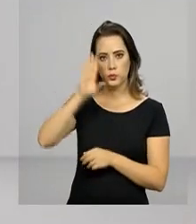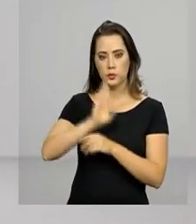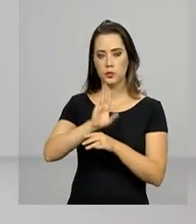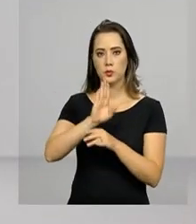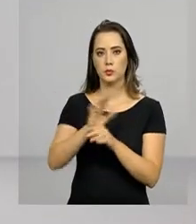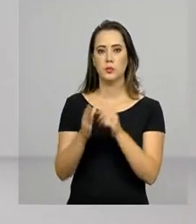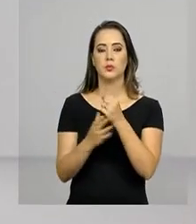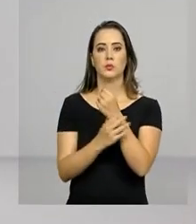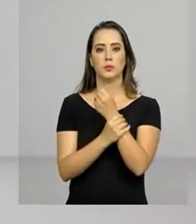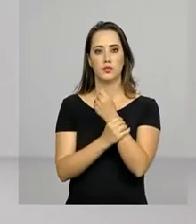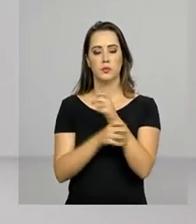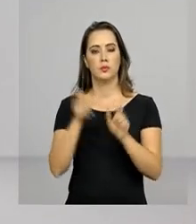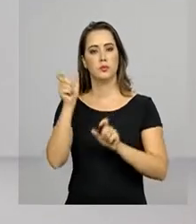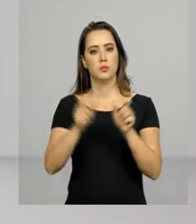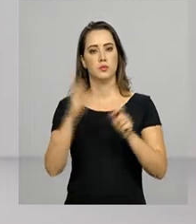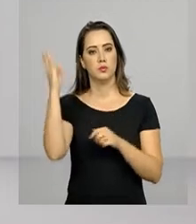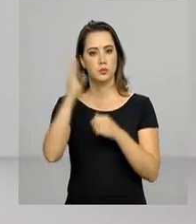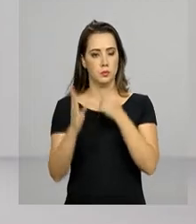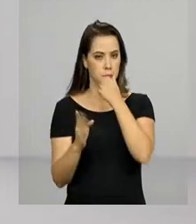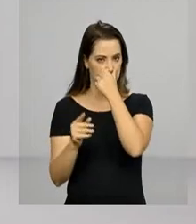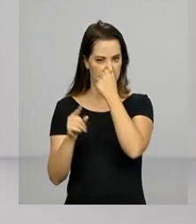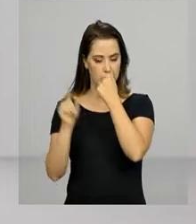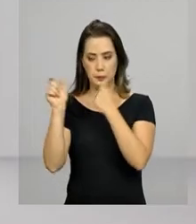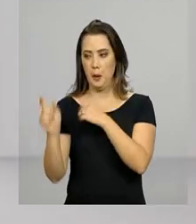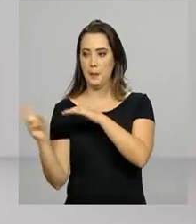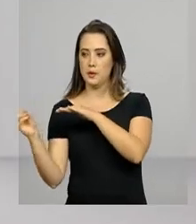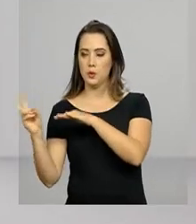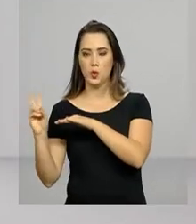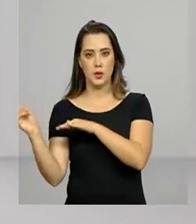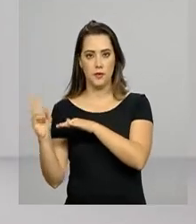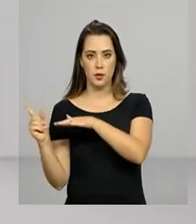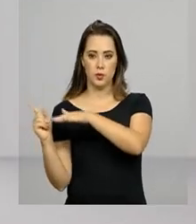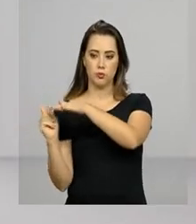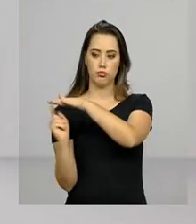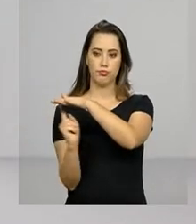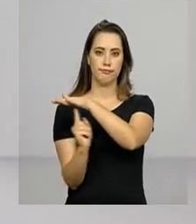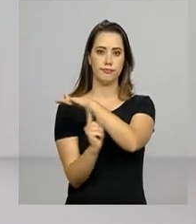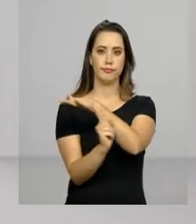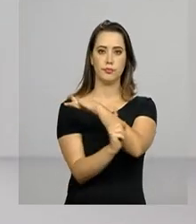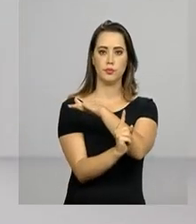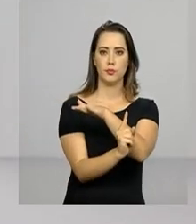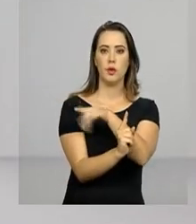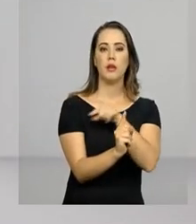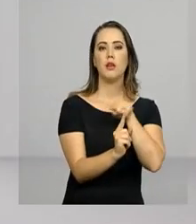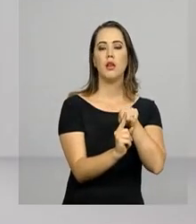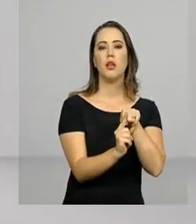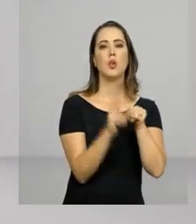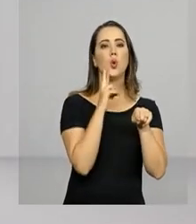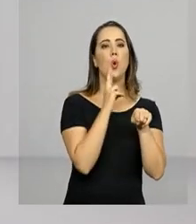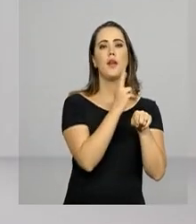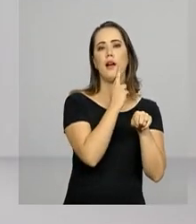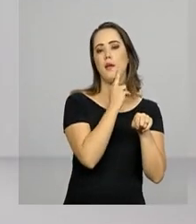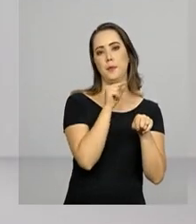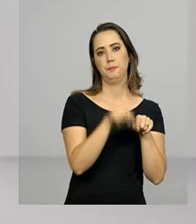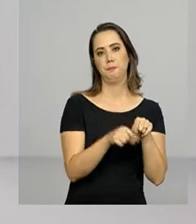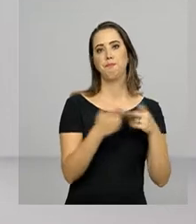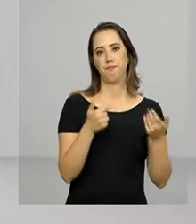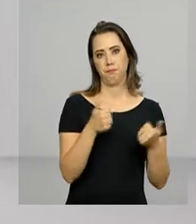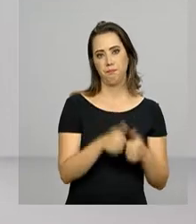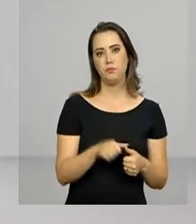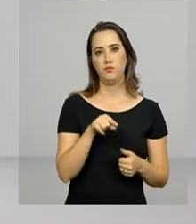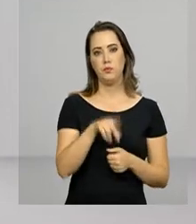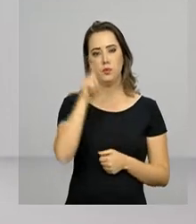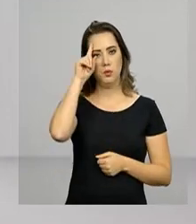ajudar na segurança de brasileiros e imigrantes venezuelanos em Roraima. A medida foi decretada ontem pelo presidente Michel